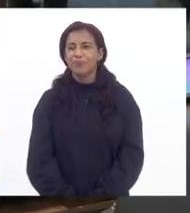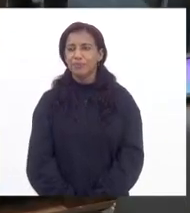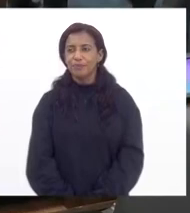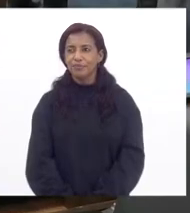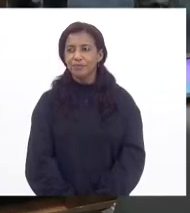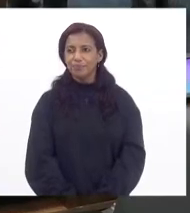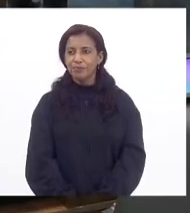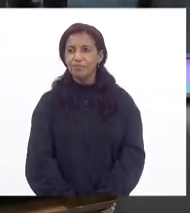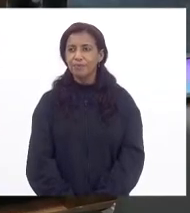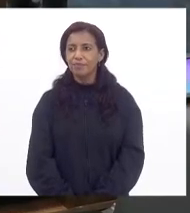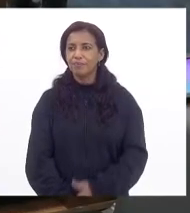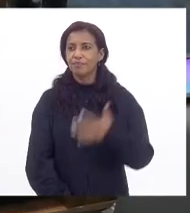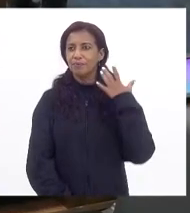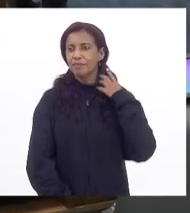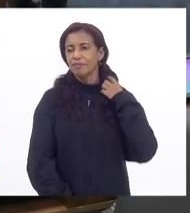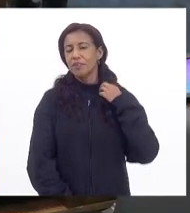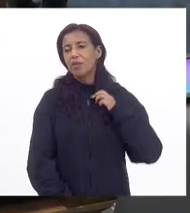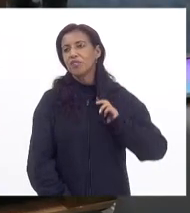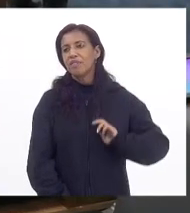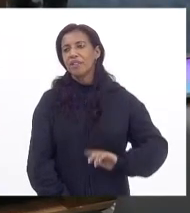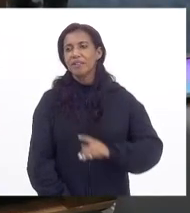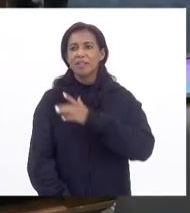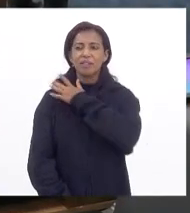Obrigada. Obrigada. Obrigada. Obrigada.